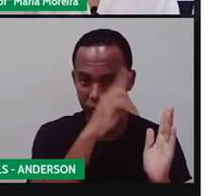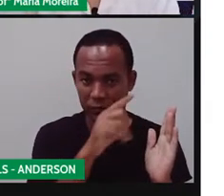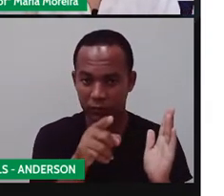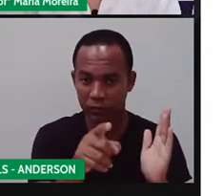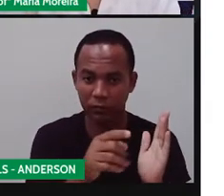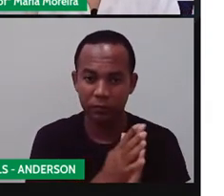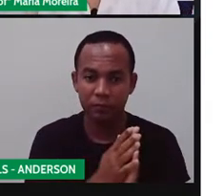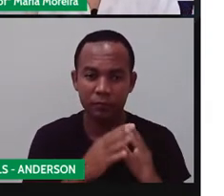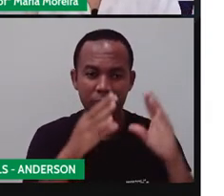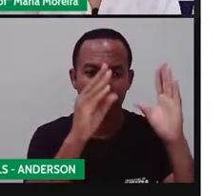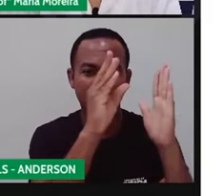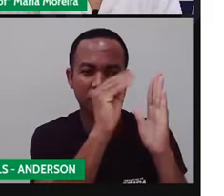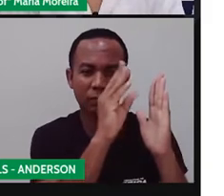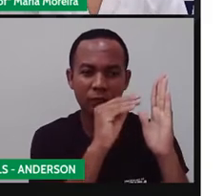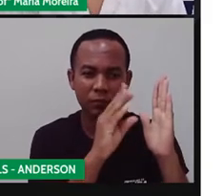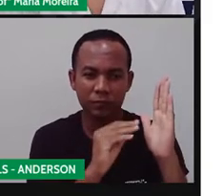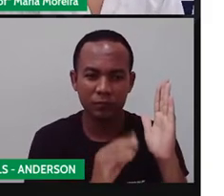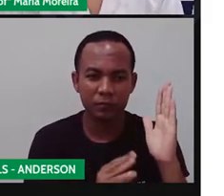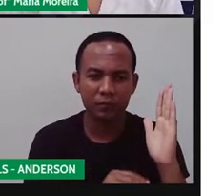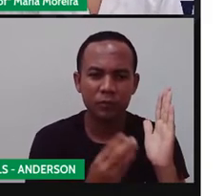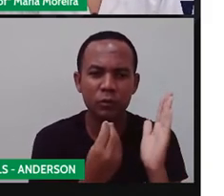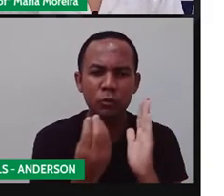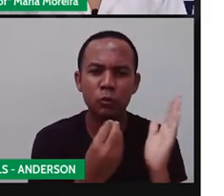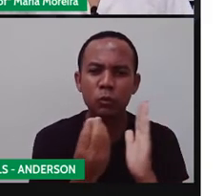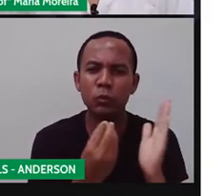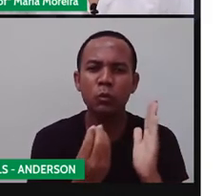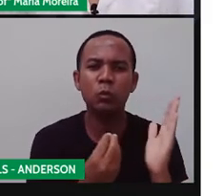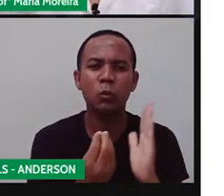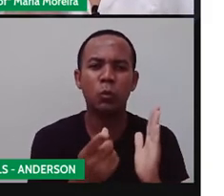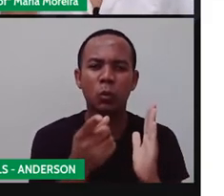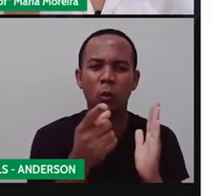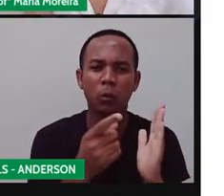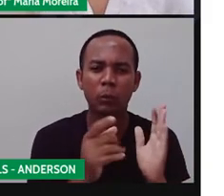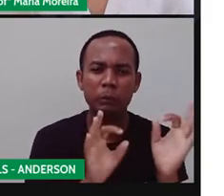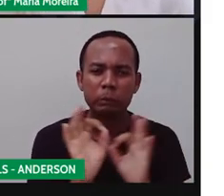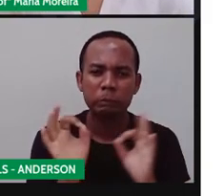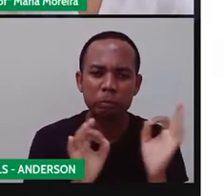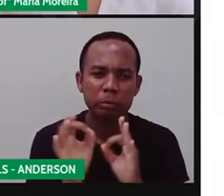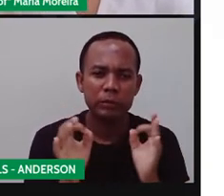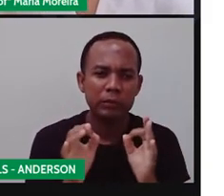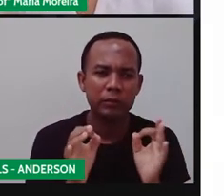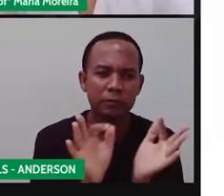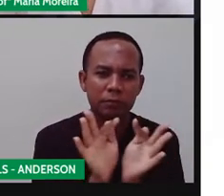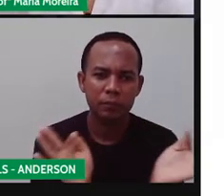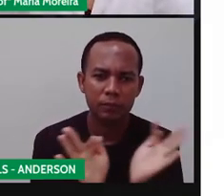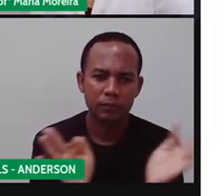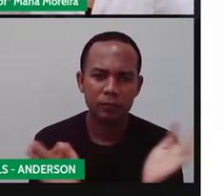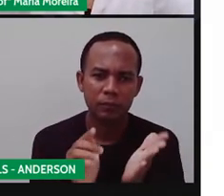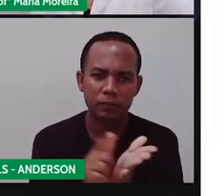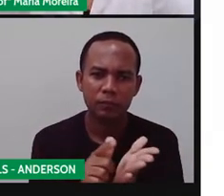papiro, se eu não me engano. Tá? Não vou dar certeza, não. O papiro de...